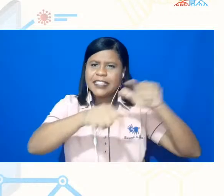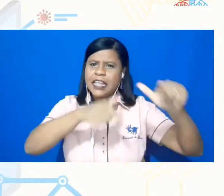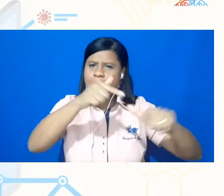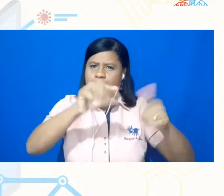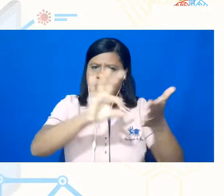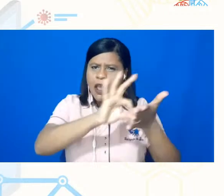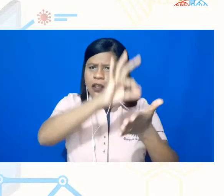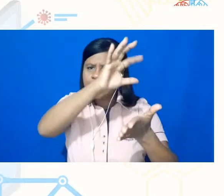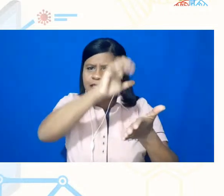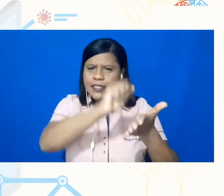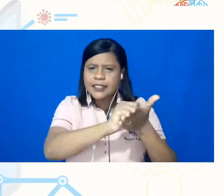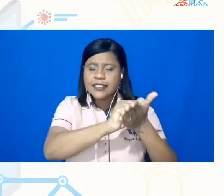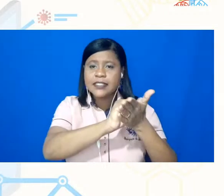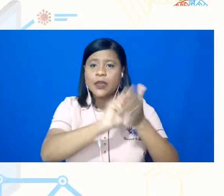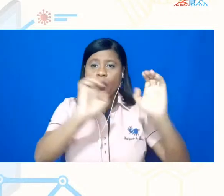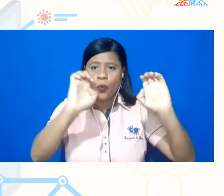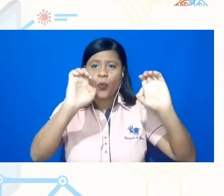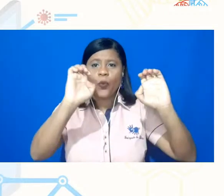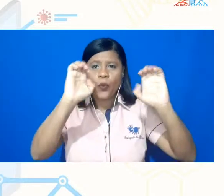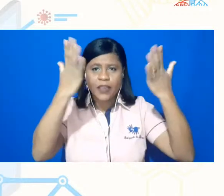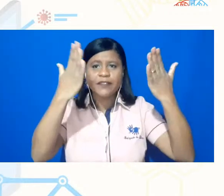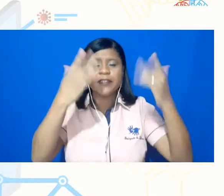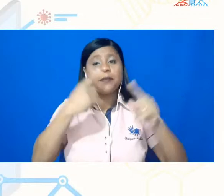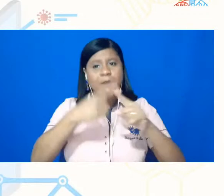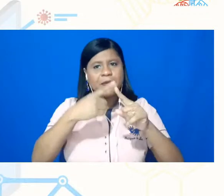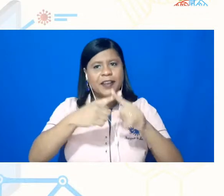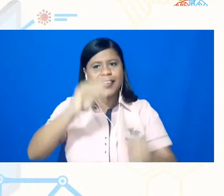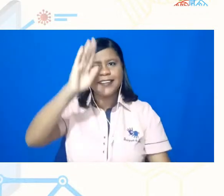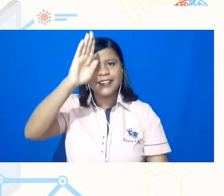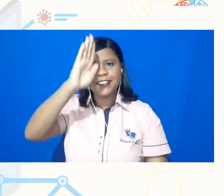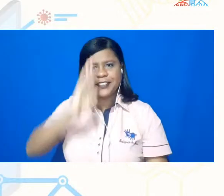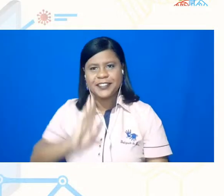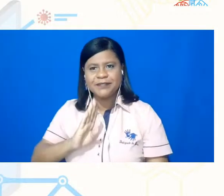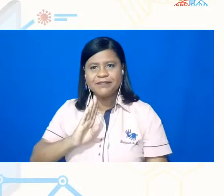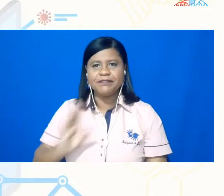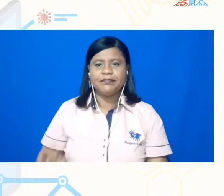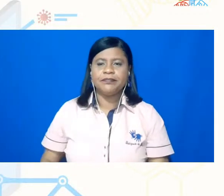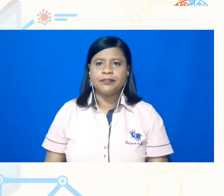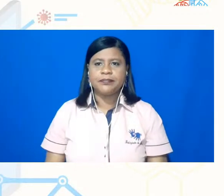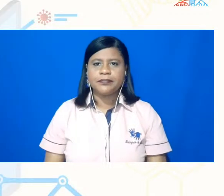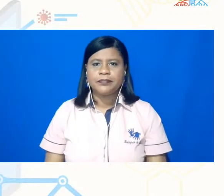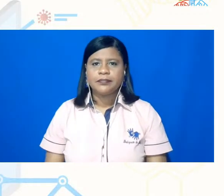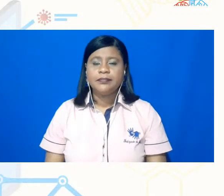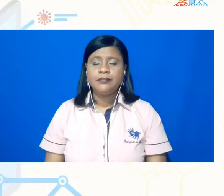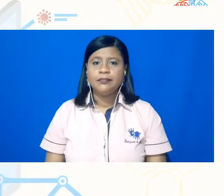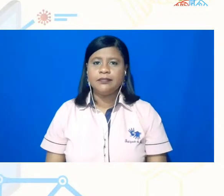né, porque ele realmente é um evento construído gratuitamente, né, isso, claro,